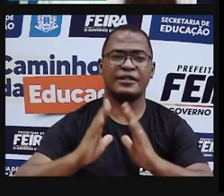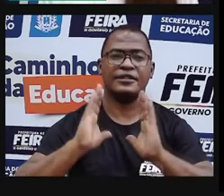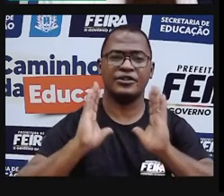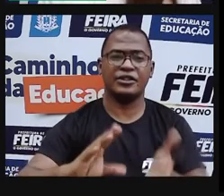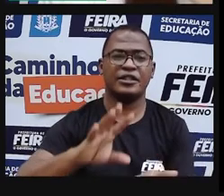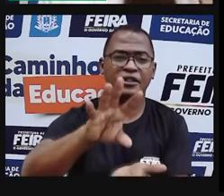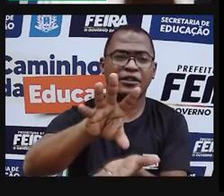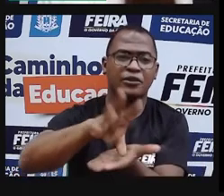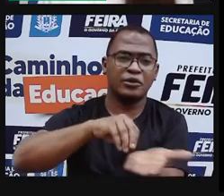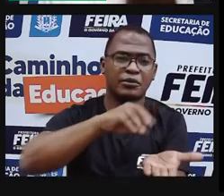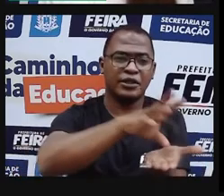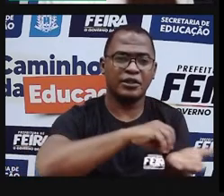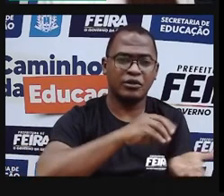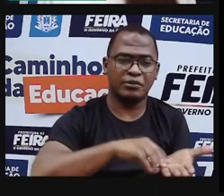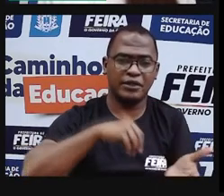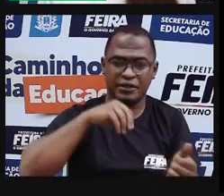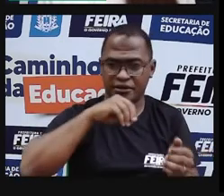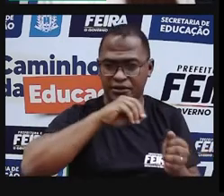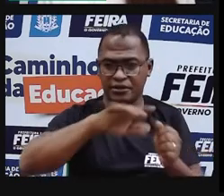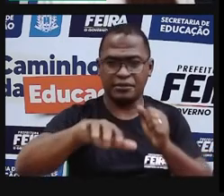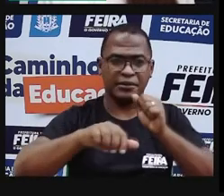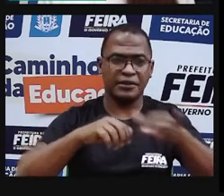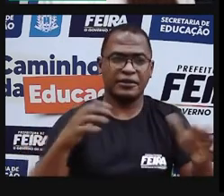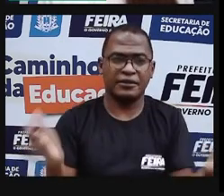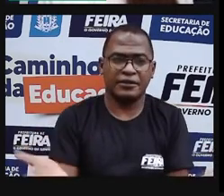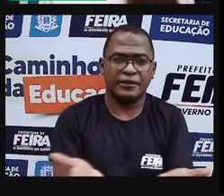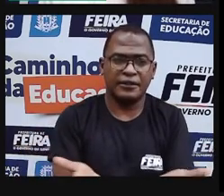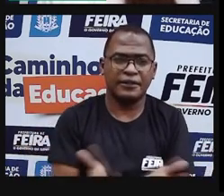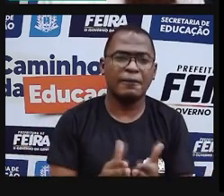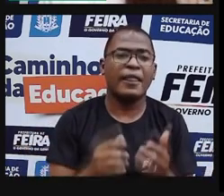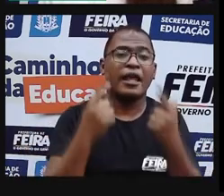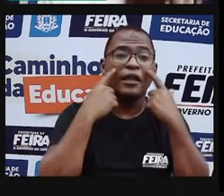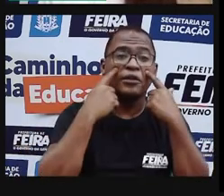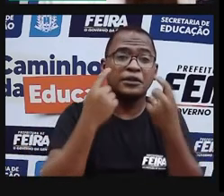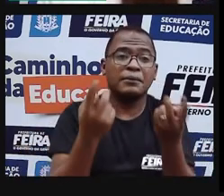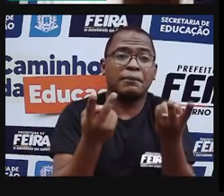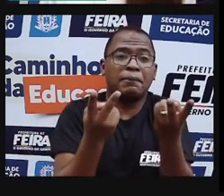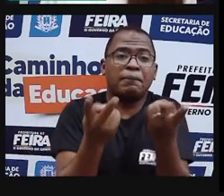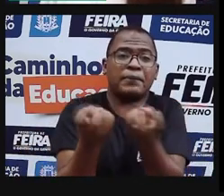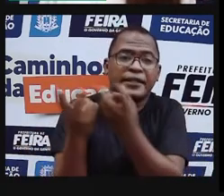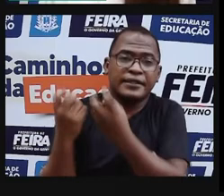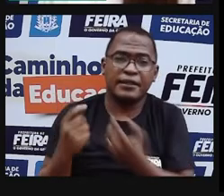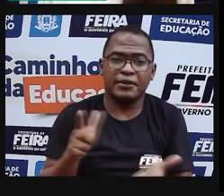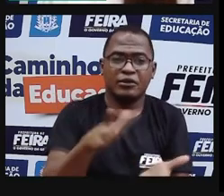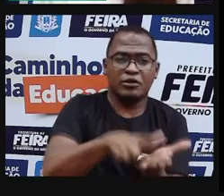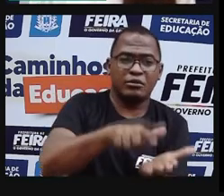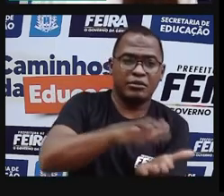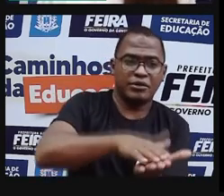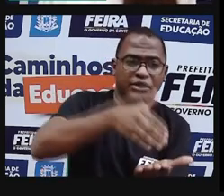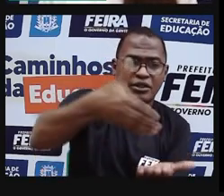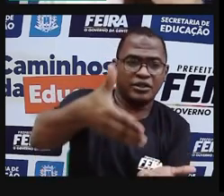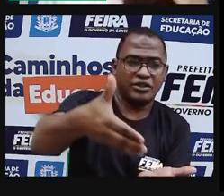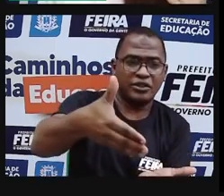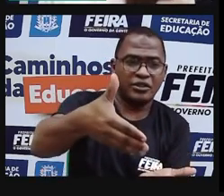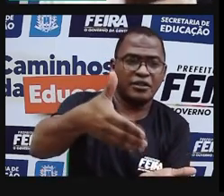em lojas de móveis. Então, a gente percebe que como a xilogravura, ela